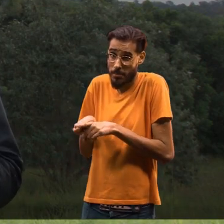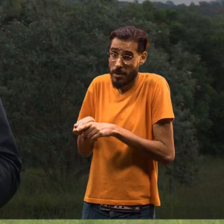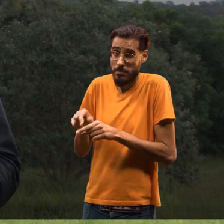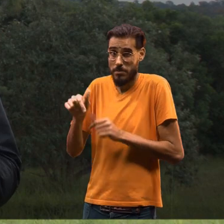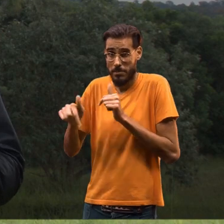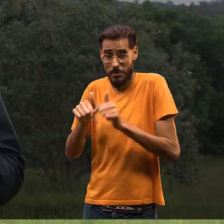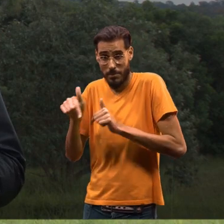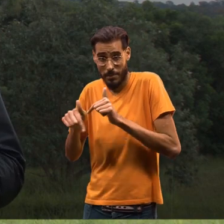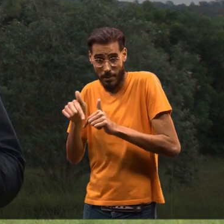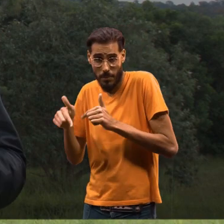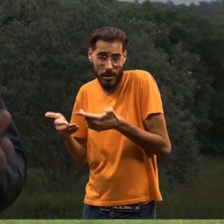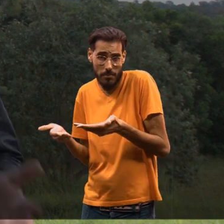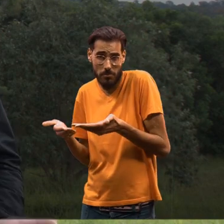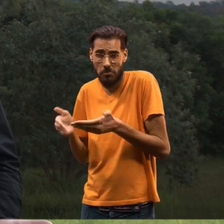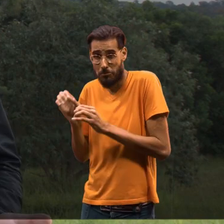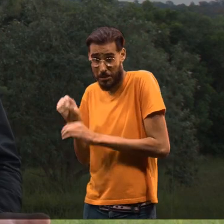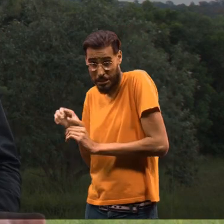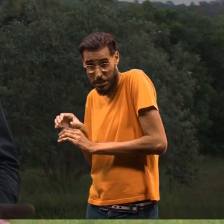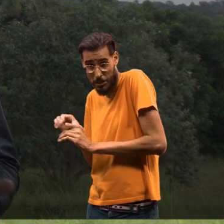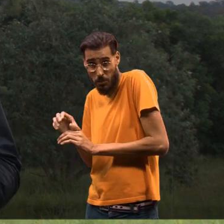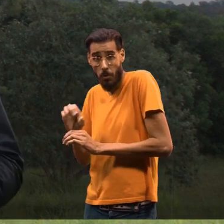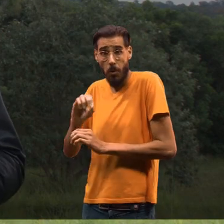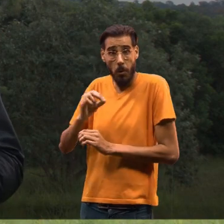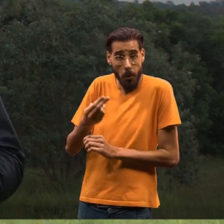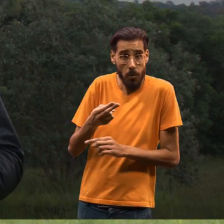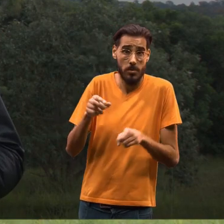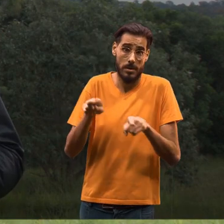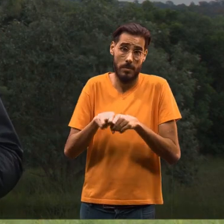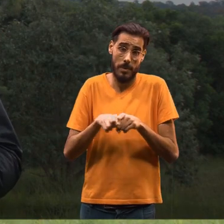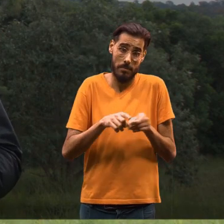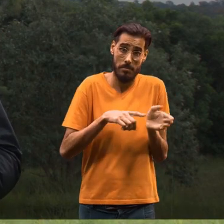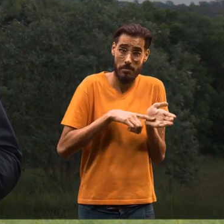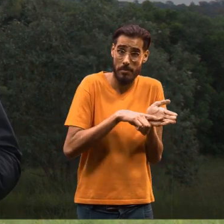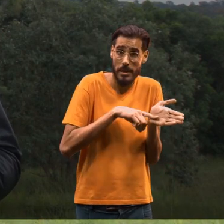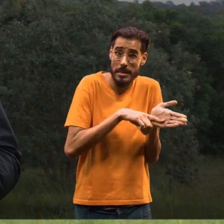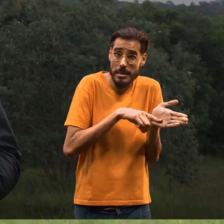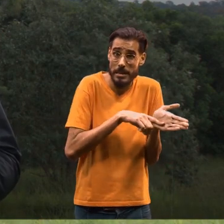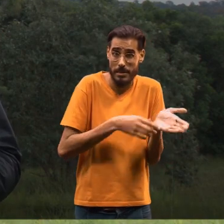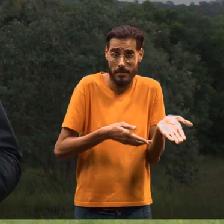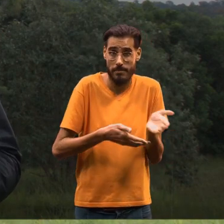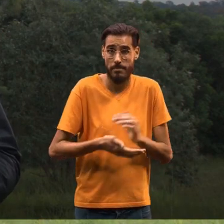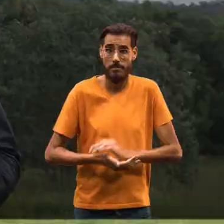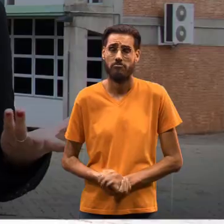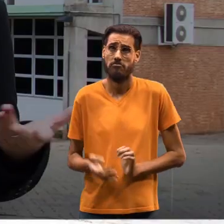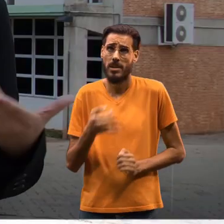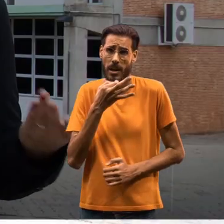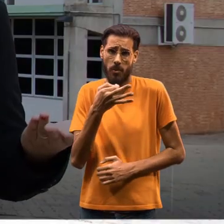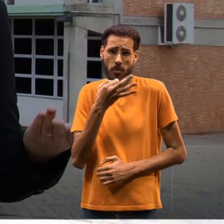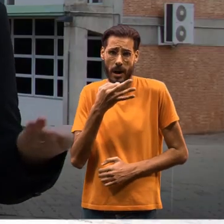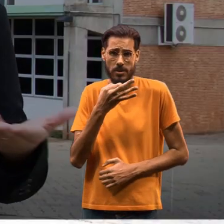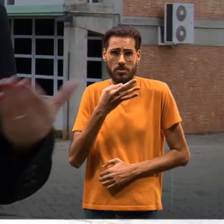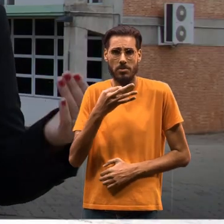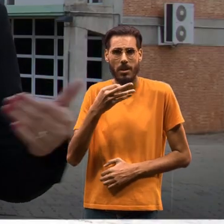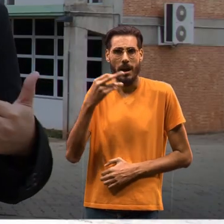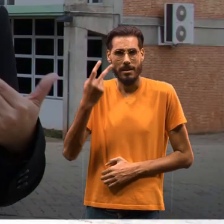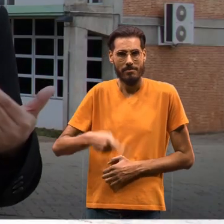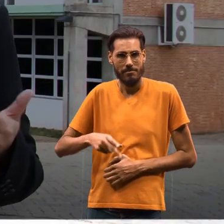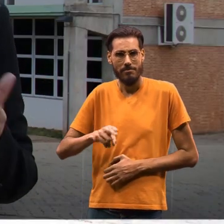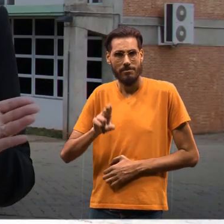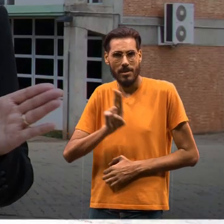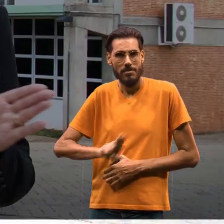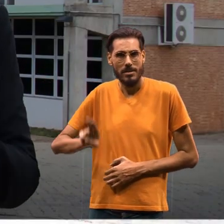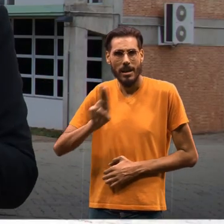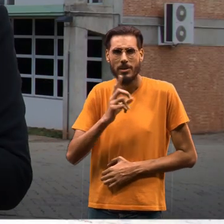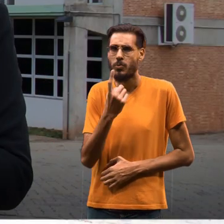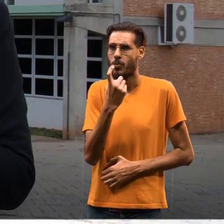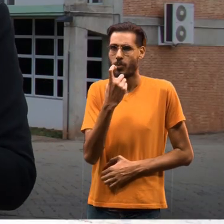demandas, trabalhando tanto com o ensino, quanto também com a pesquisa na área. Eu acho que é algo único dentro da